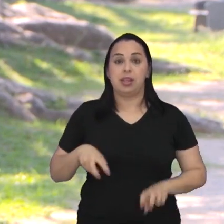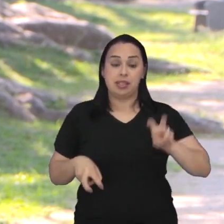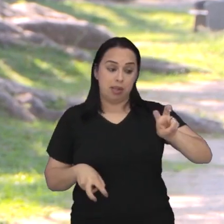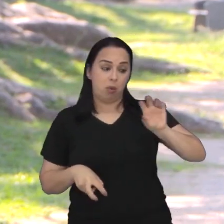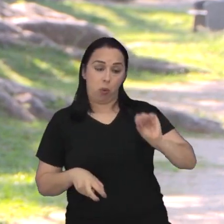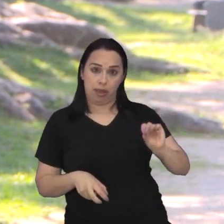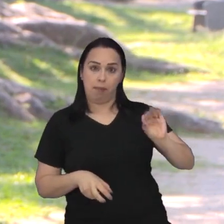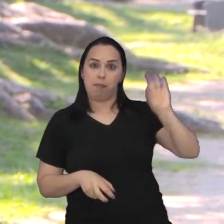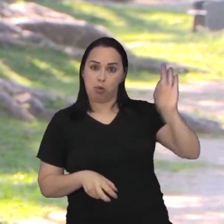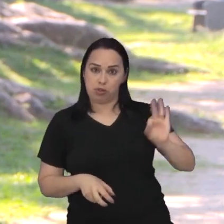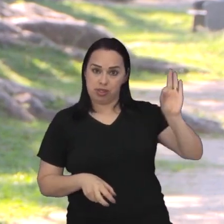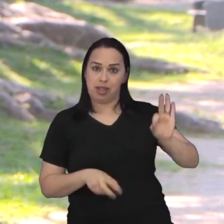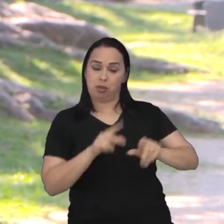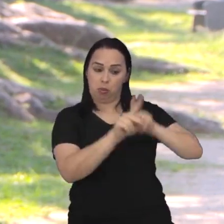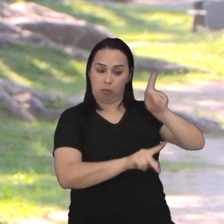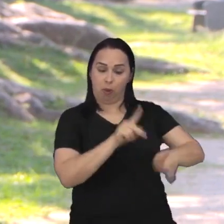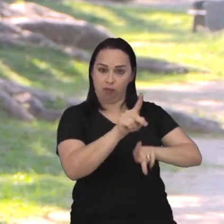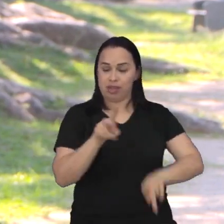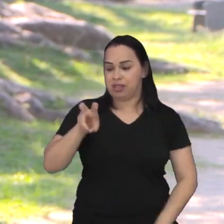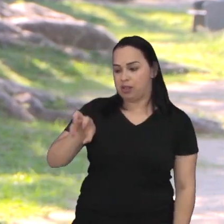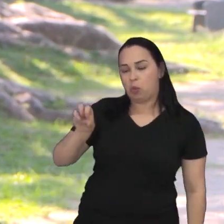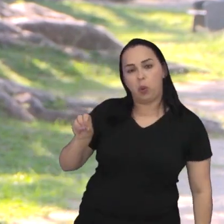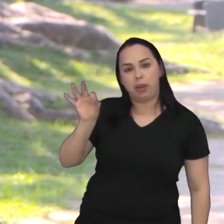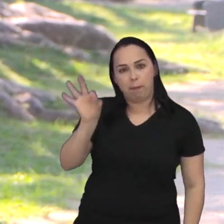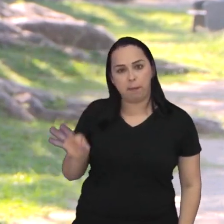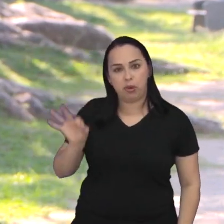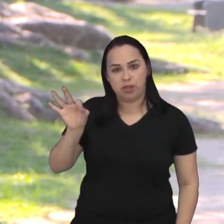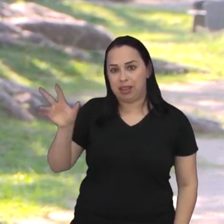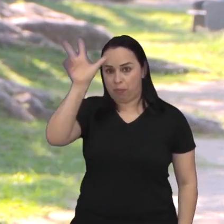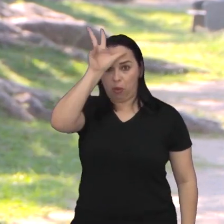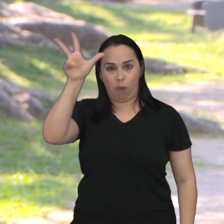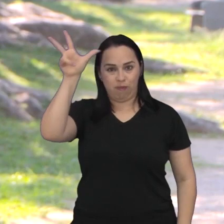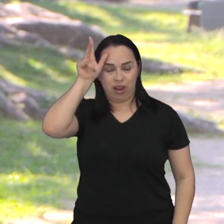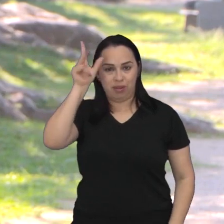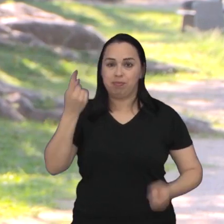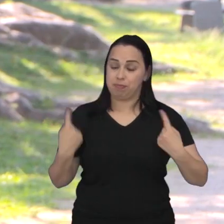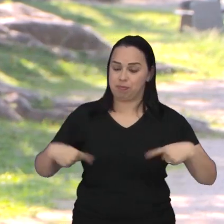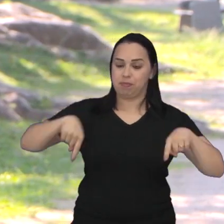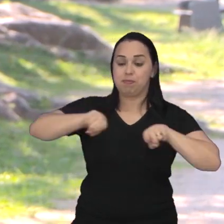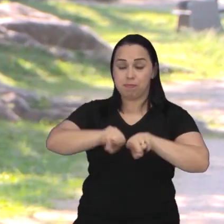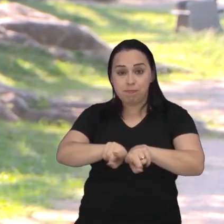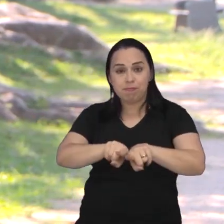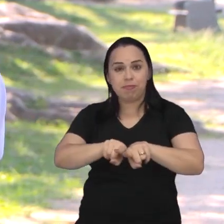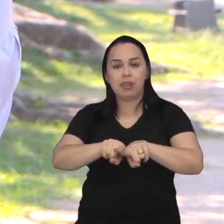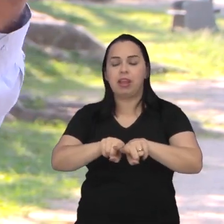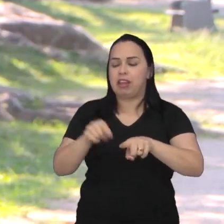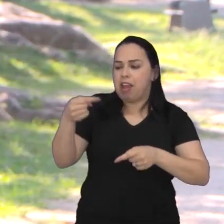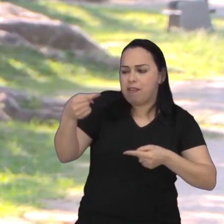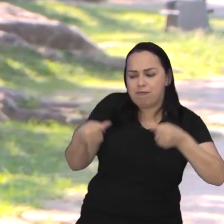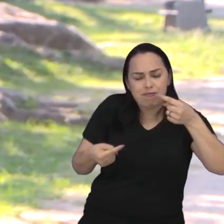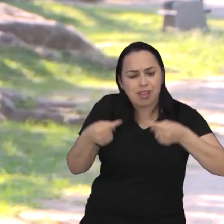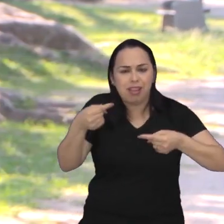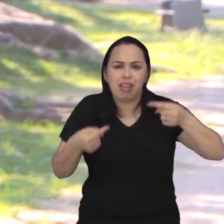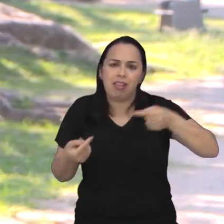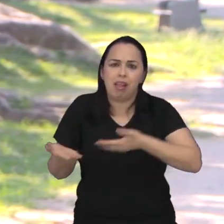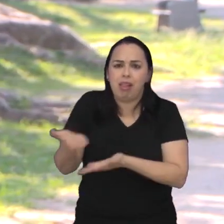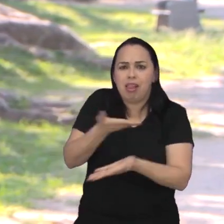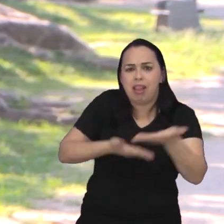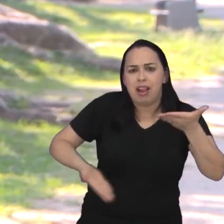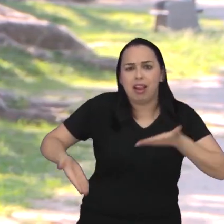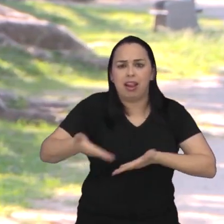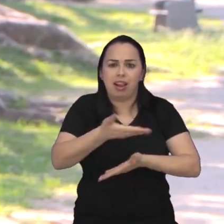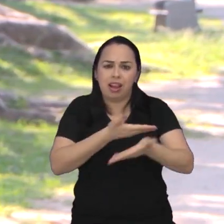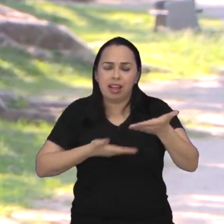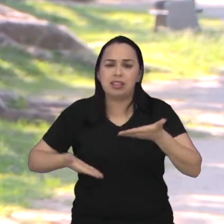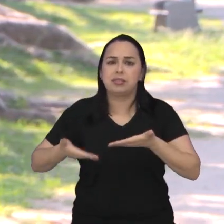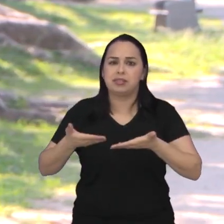50% sociedade civil, que somos nós, e 50% governo. Então, você discute tudo isso e,